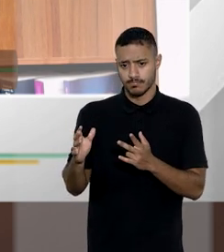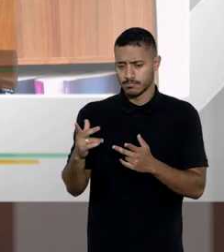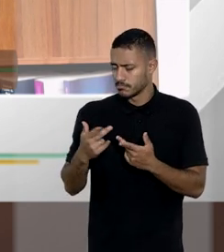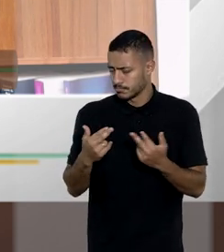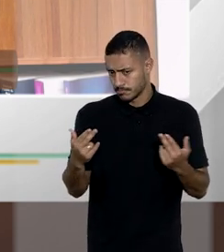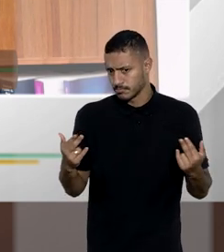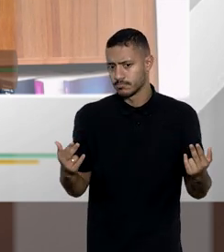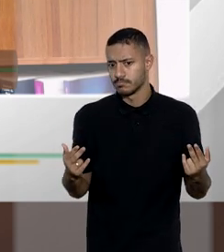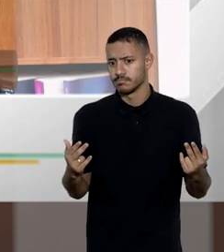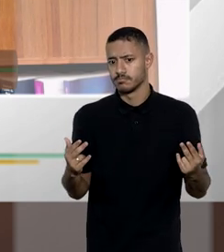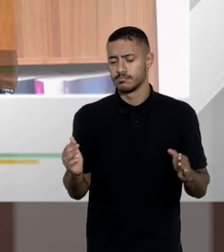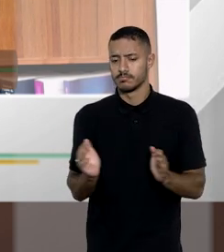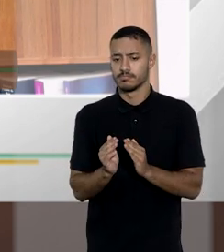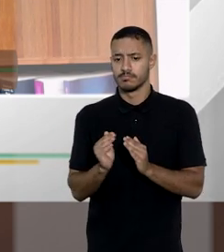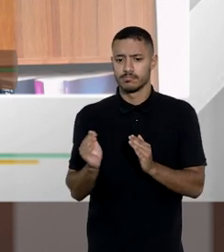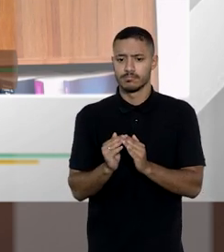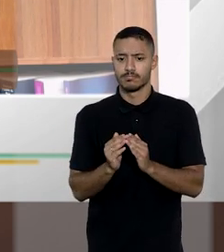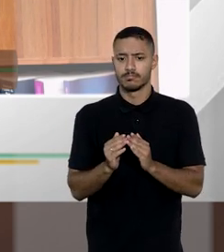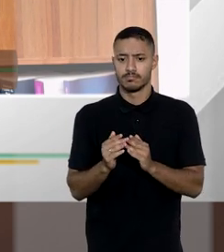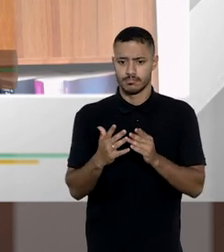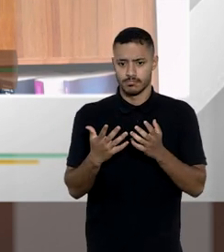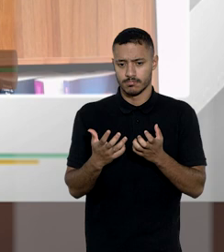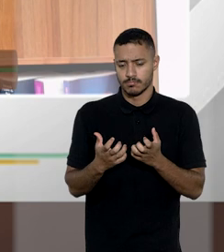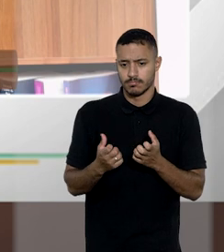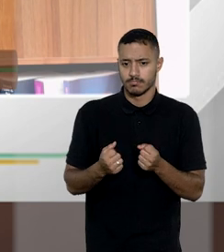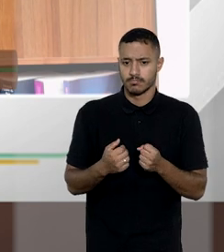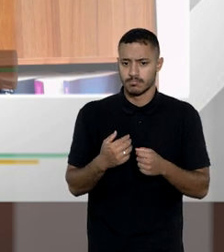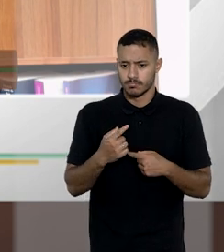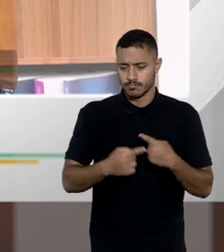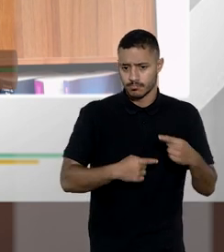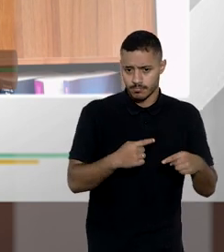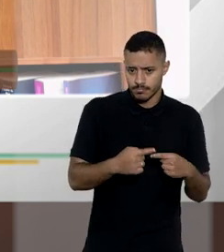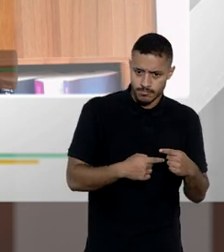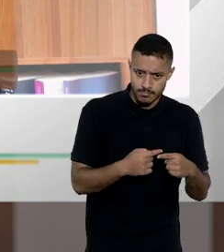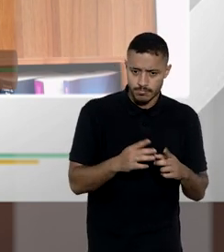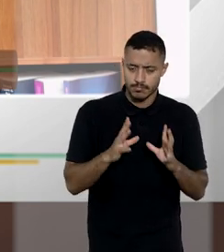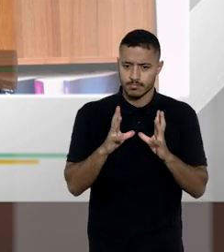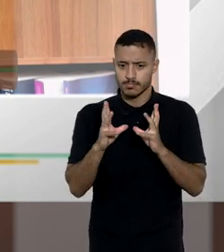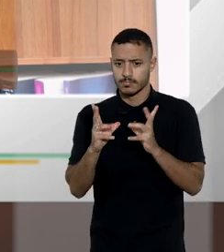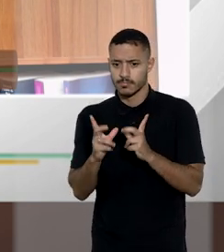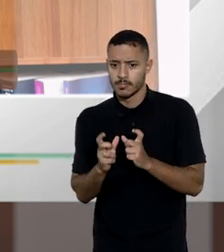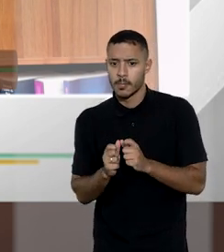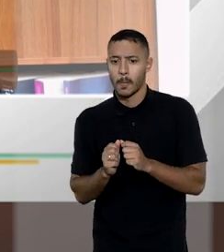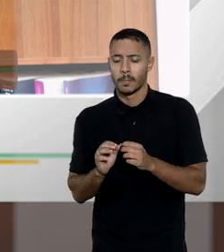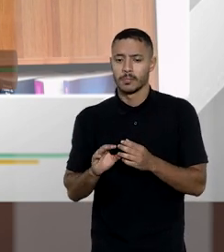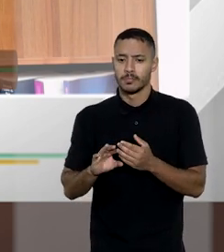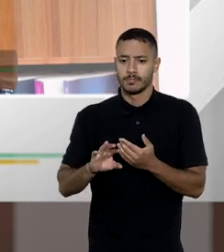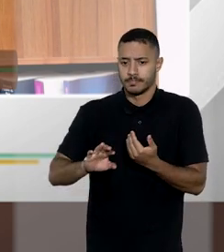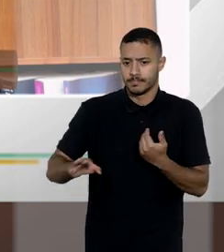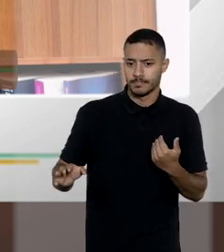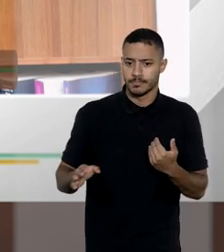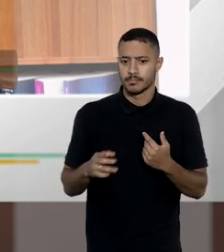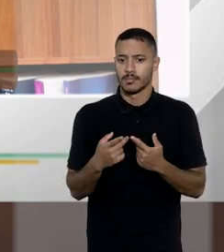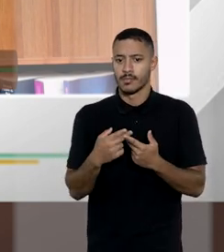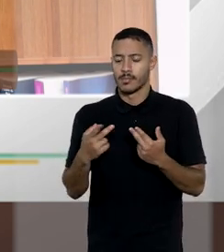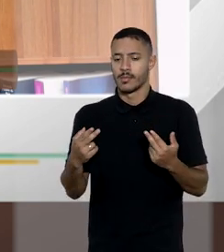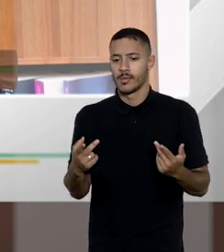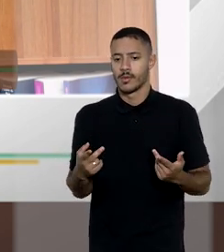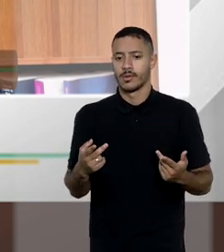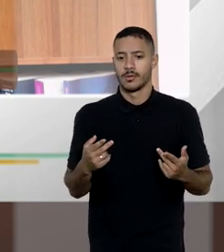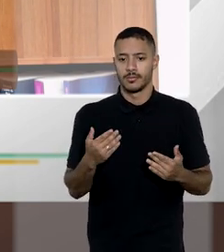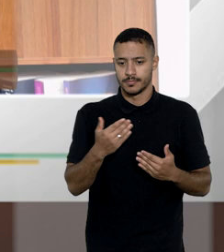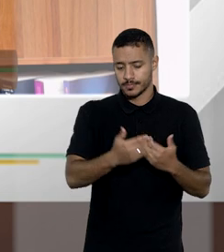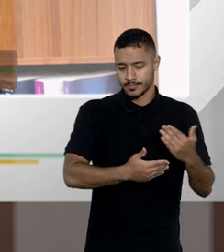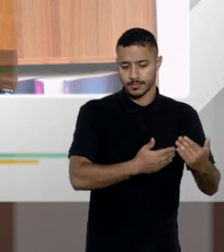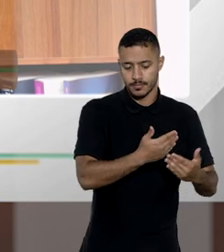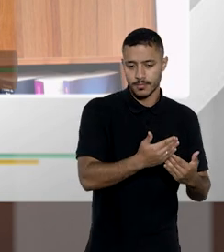companheiro em qualquer regime de bens vai receber herança em totalidade afastando todo e qualquer